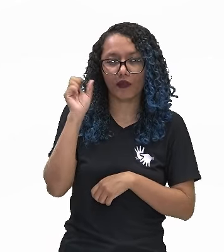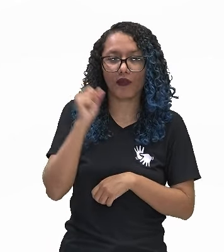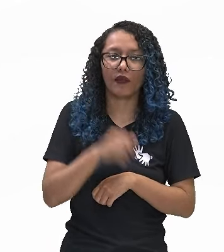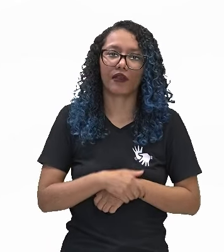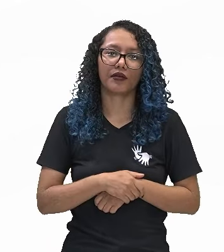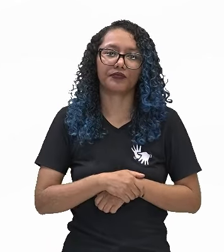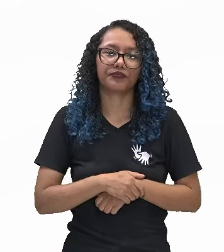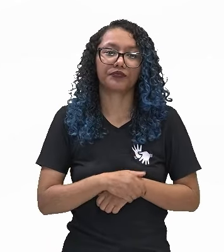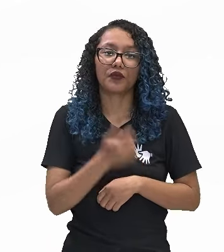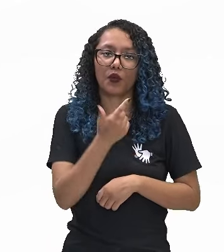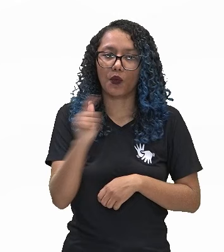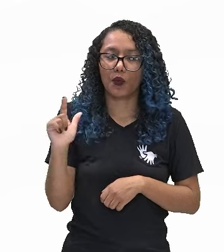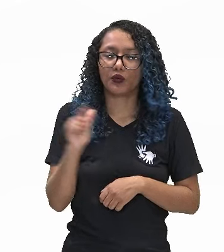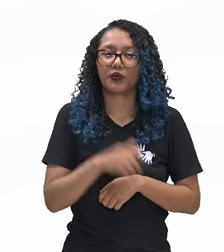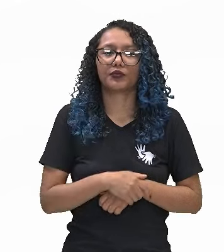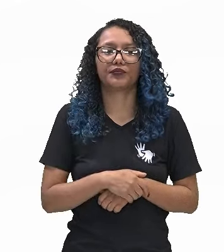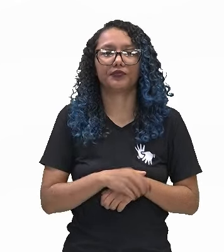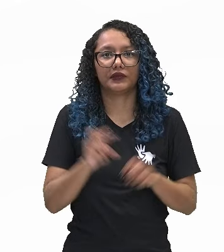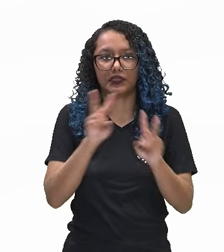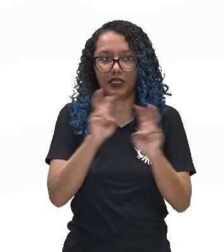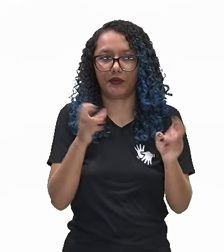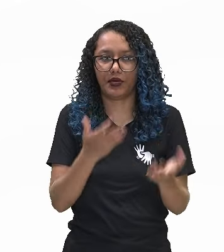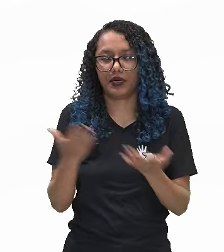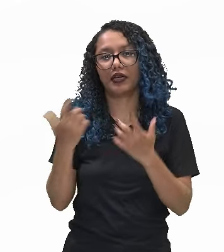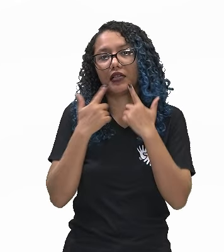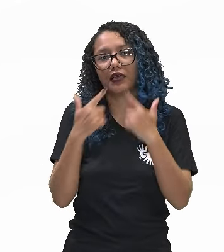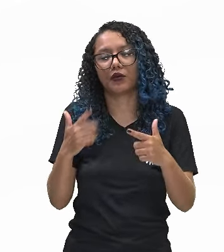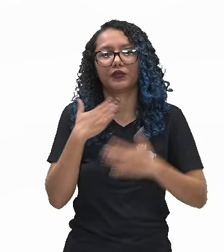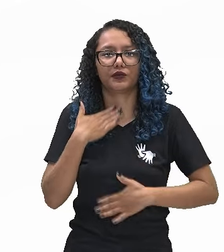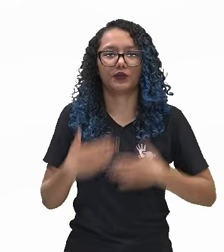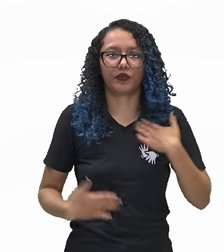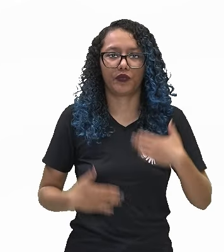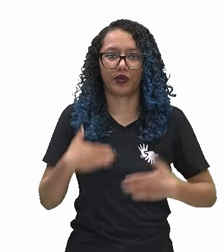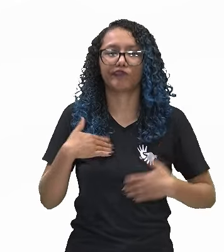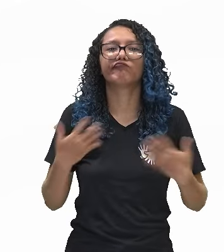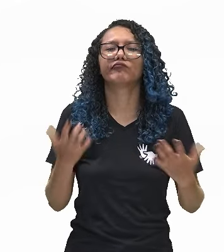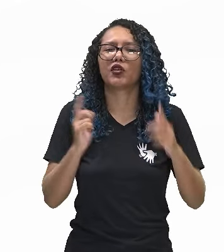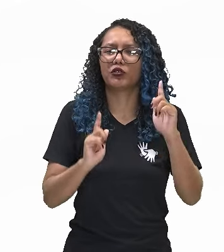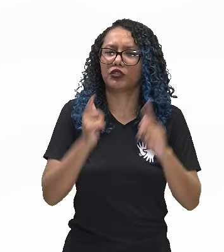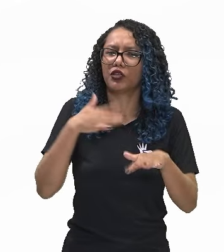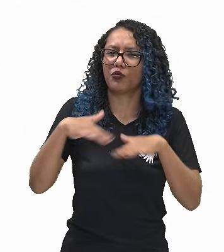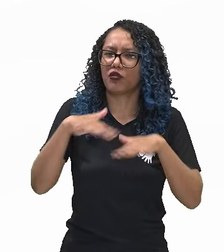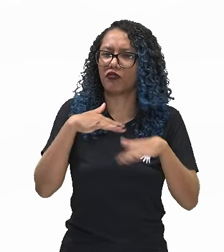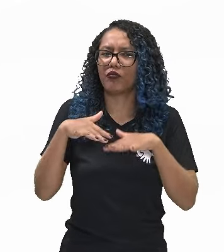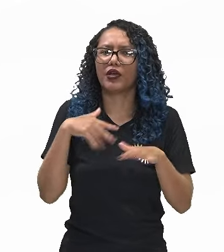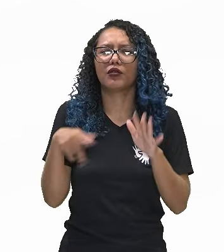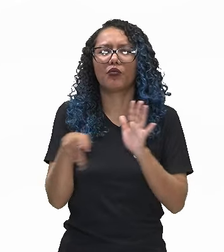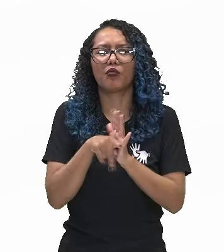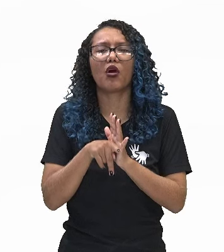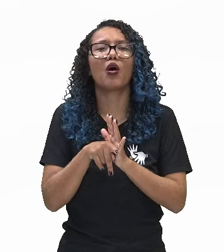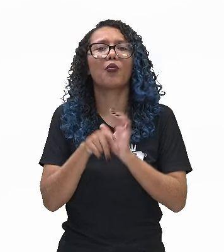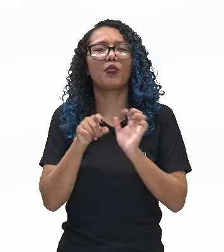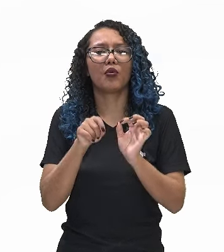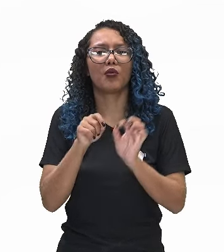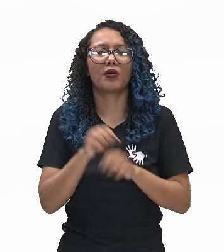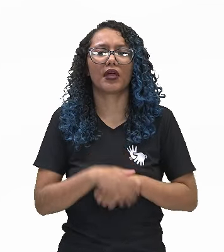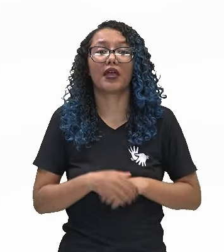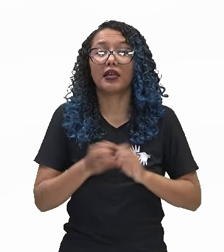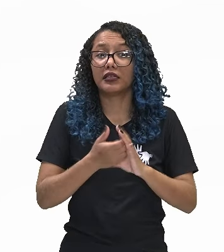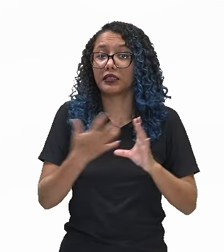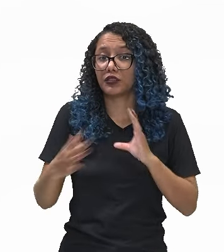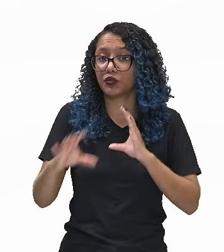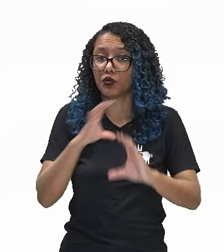linguagem corporal. Então, os gestos e os movimentos fazem parte dos recursos de comunicação que o ser humano